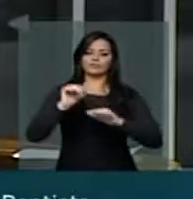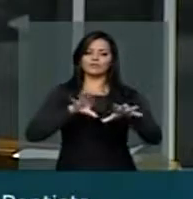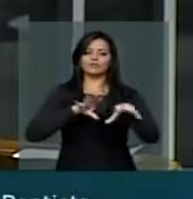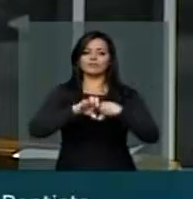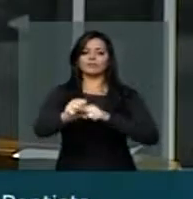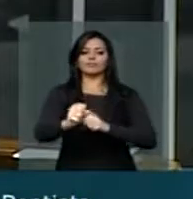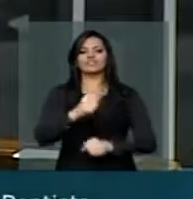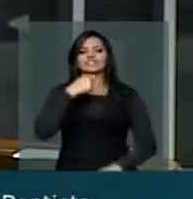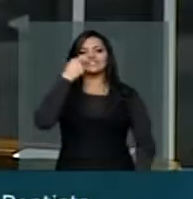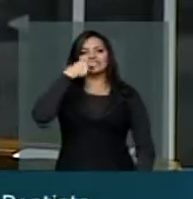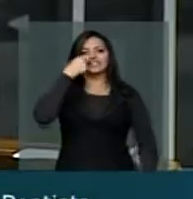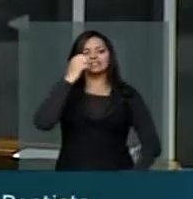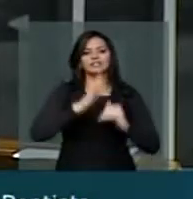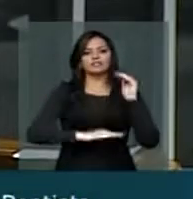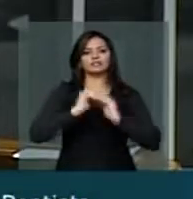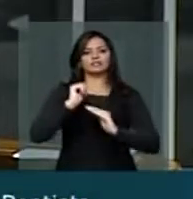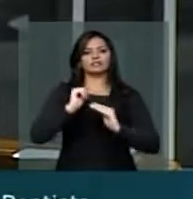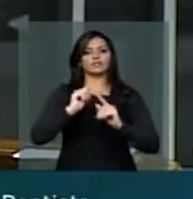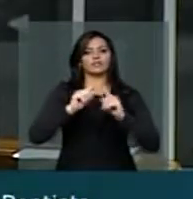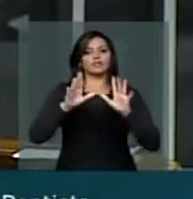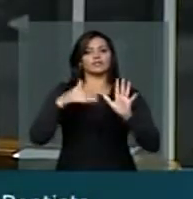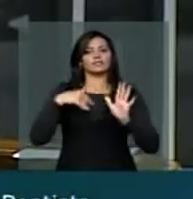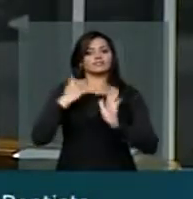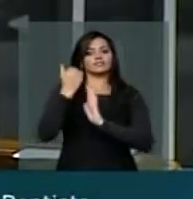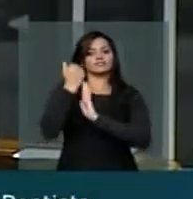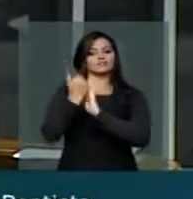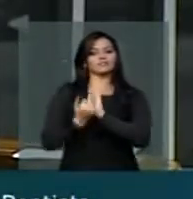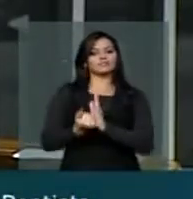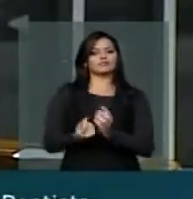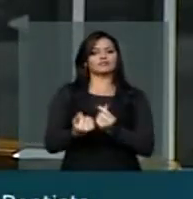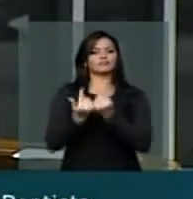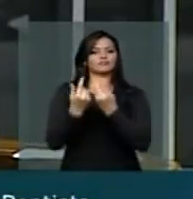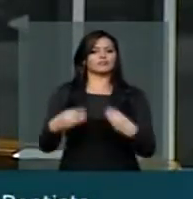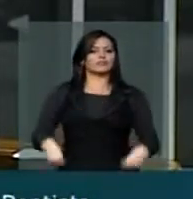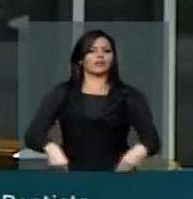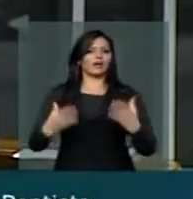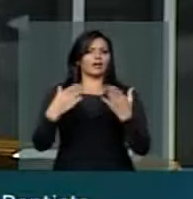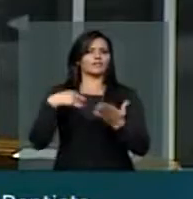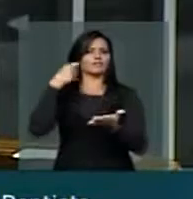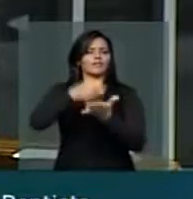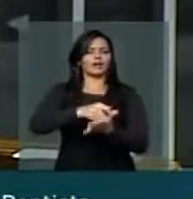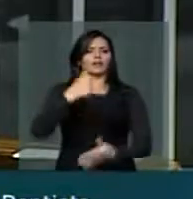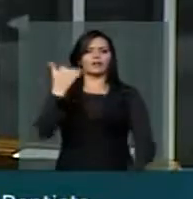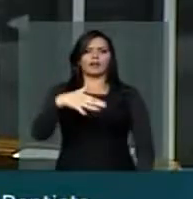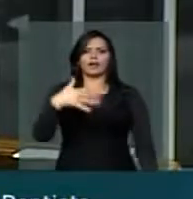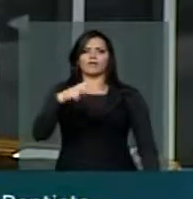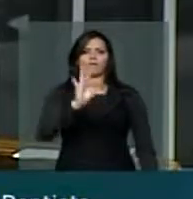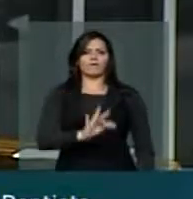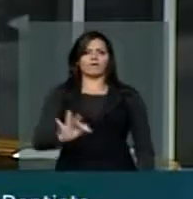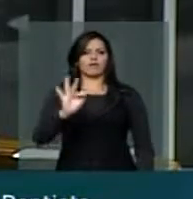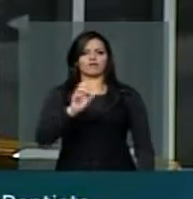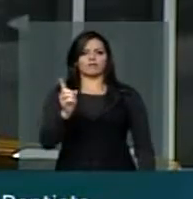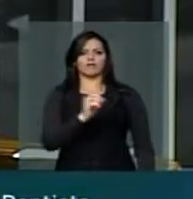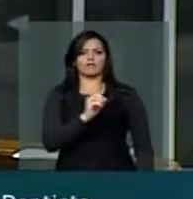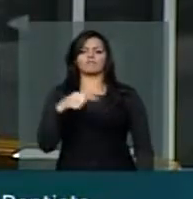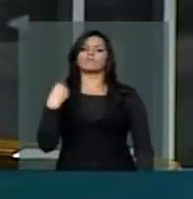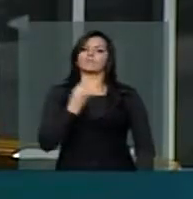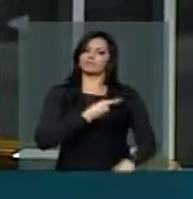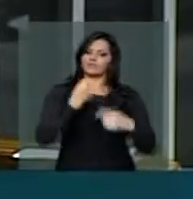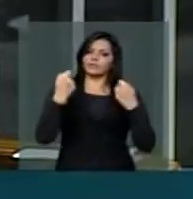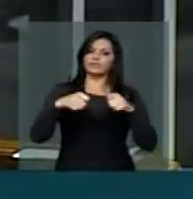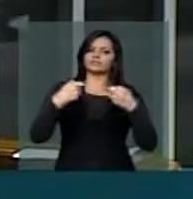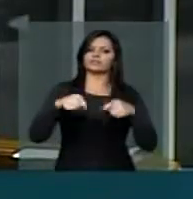custo que não seja tão alto nós precisamos que os nossos conterrâneos